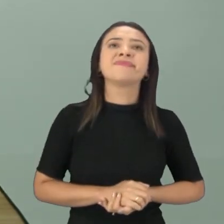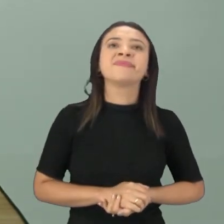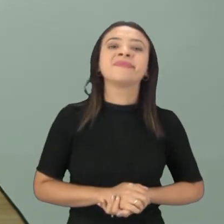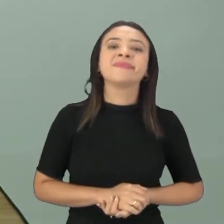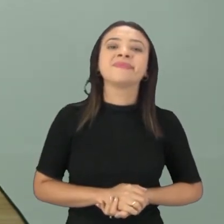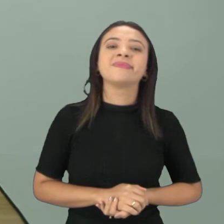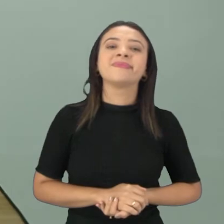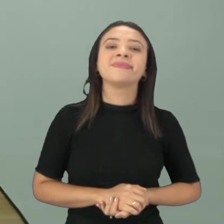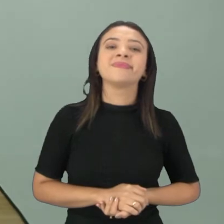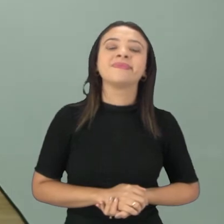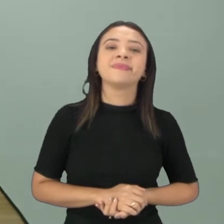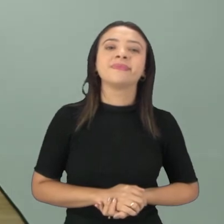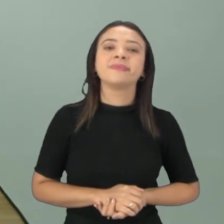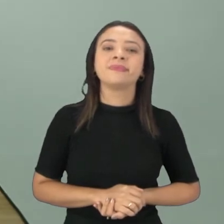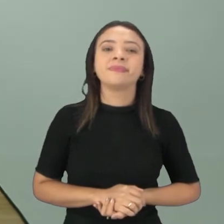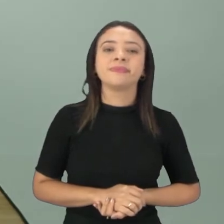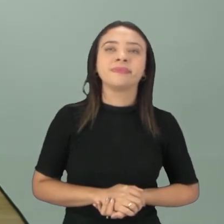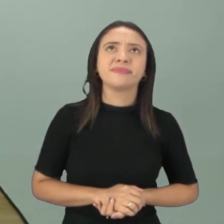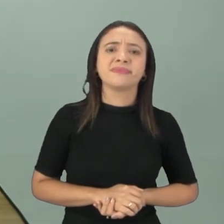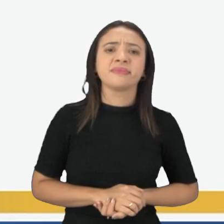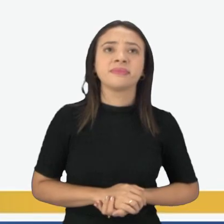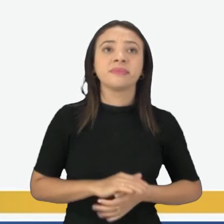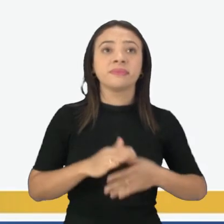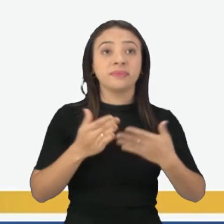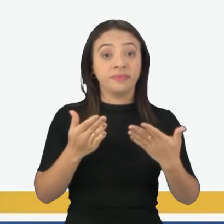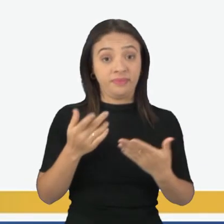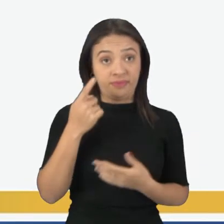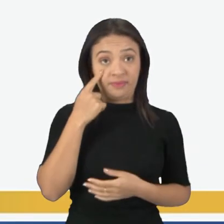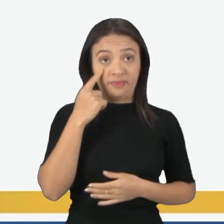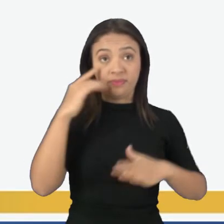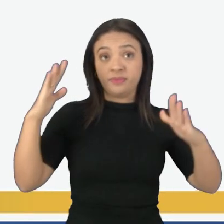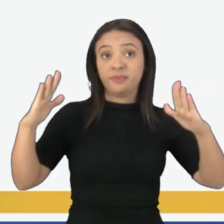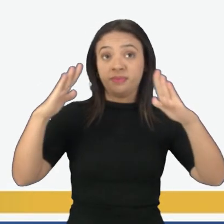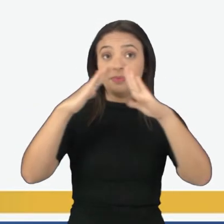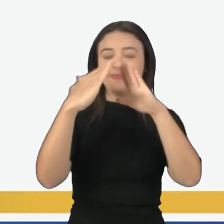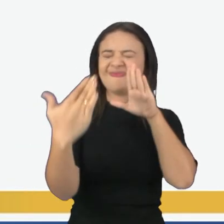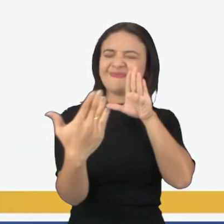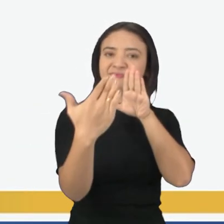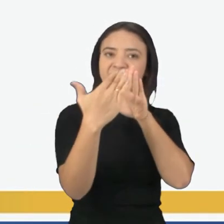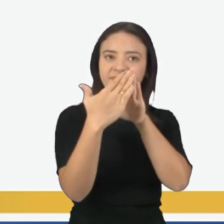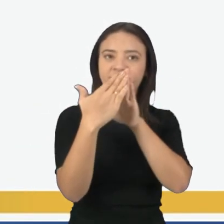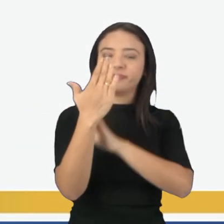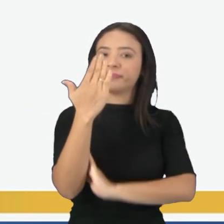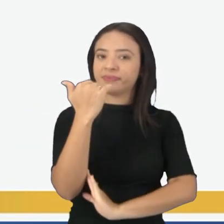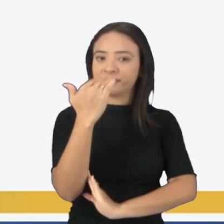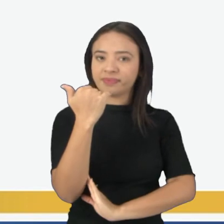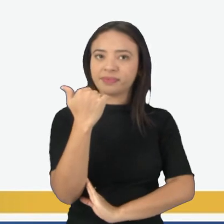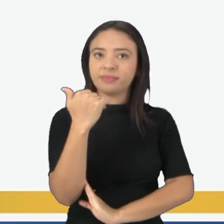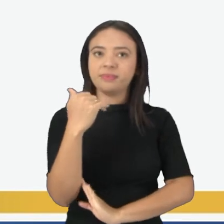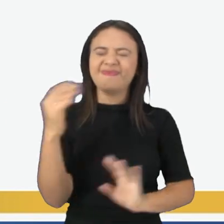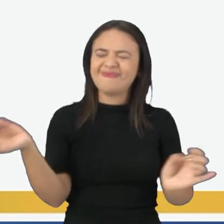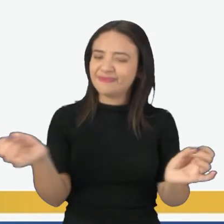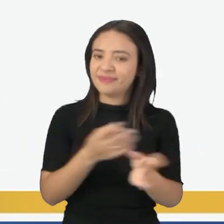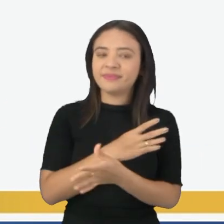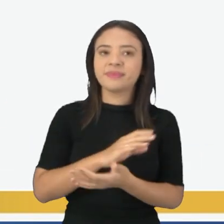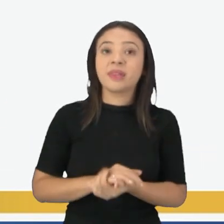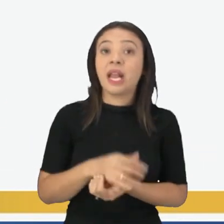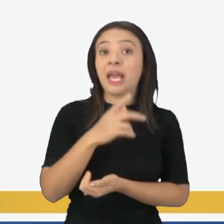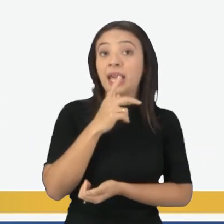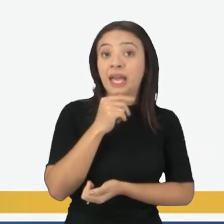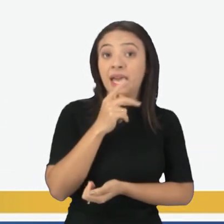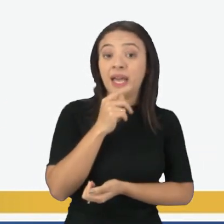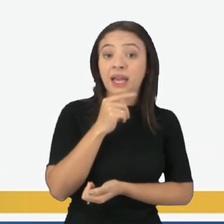Vamos aqui para a telinha. Aí está, ó, a nossa pirâmide alimentar já prontinha. A água,